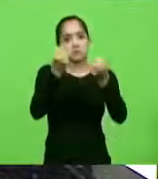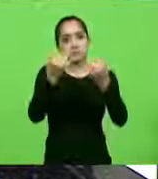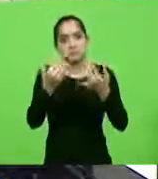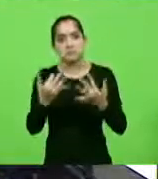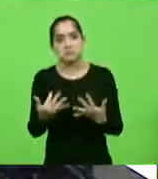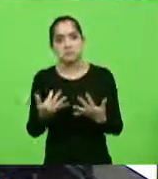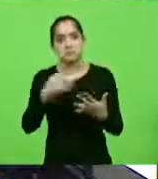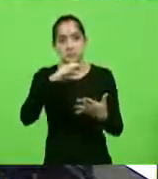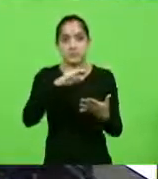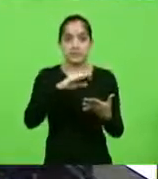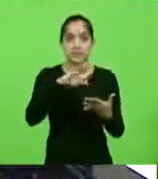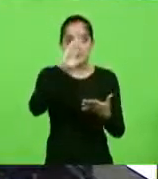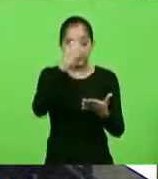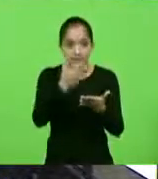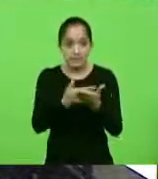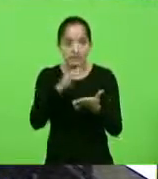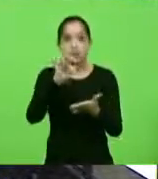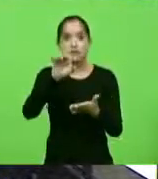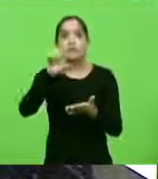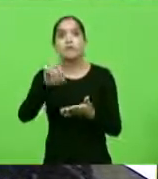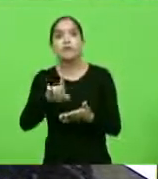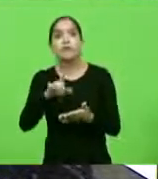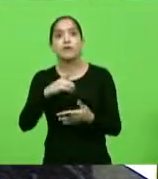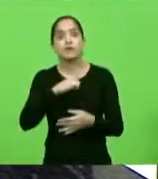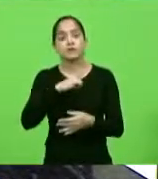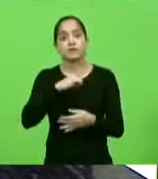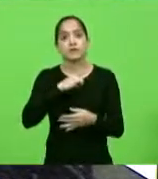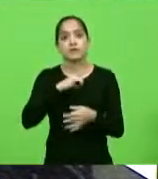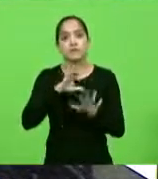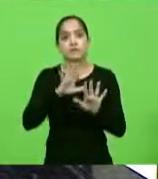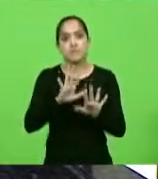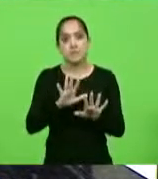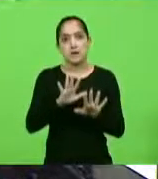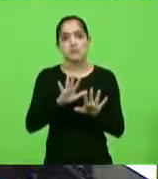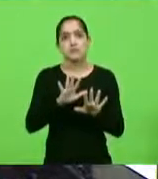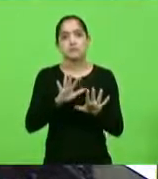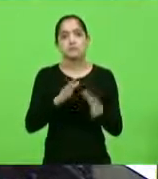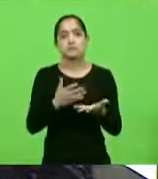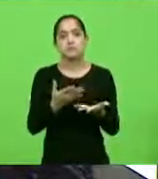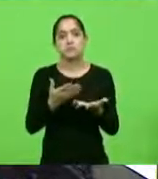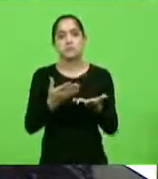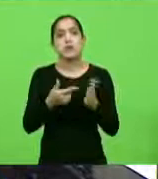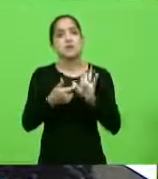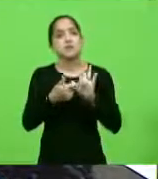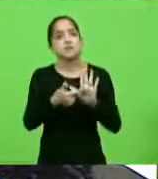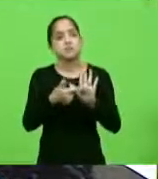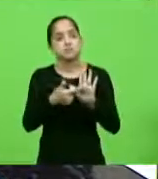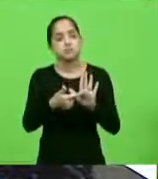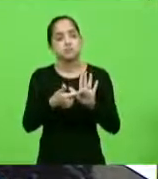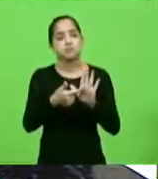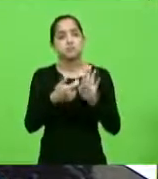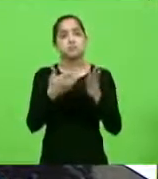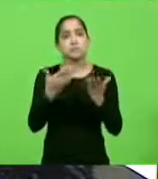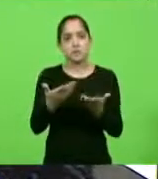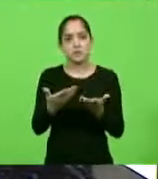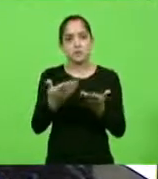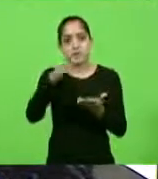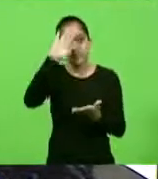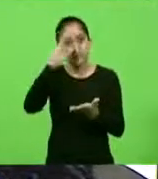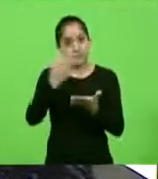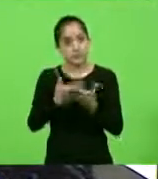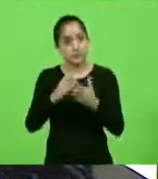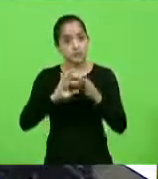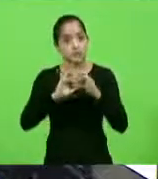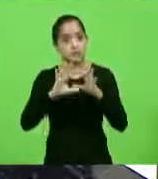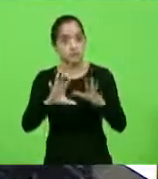crê e tem fé, mas é também a confissão de alguém e o relato de alguém que acredita na